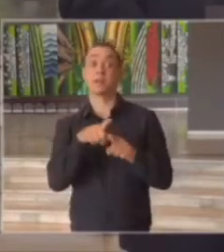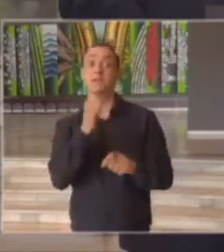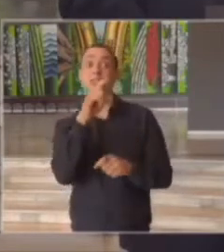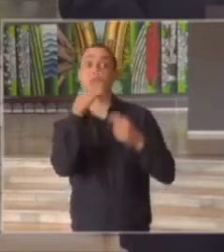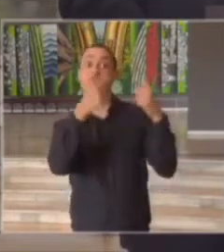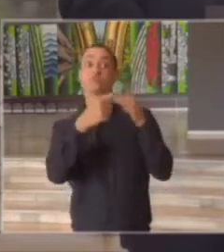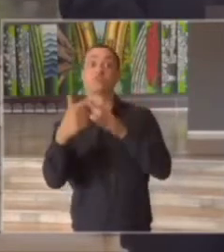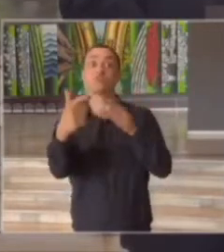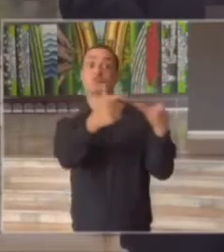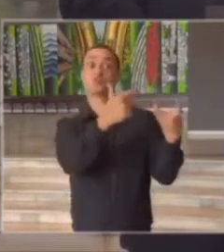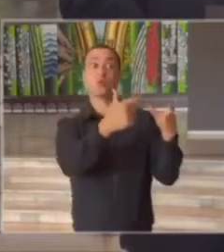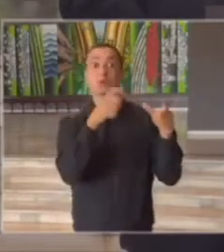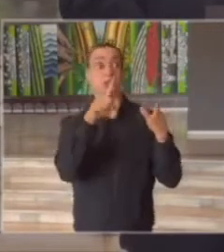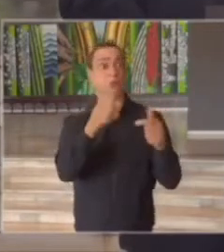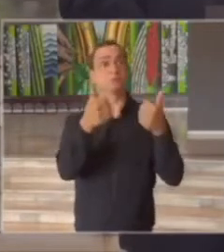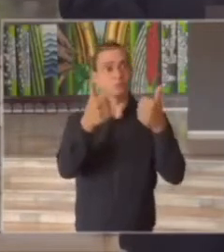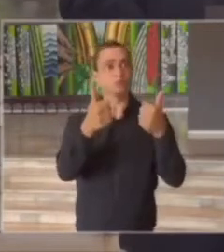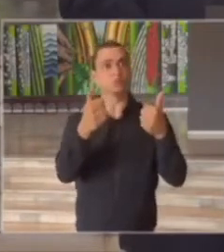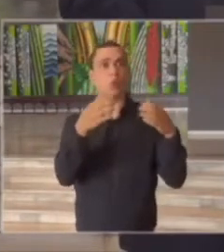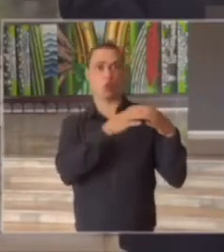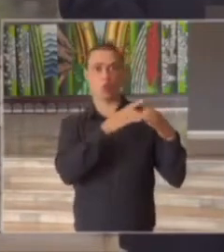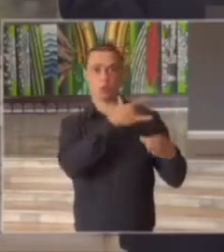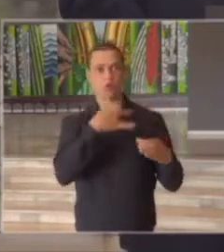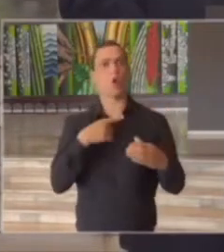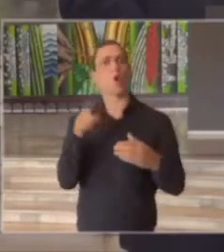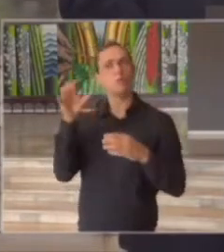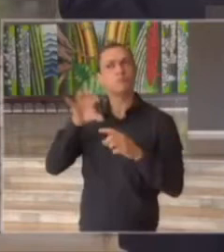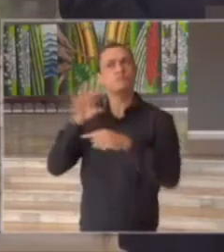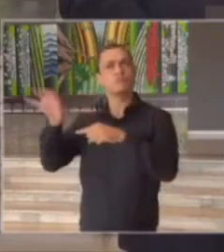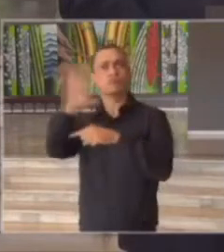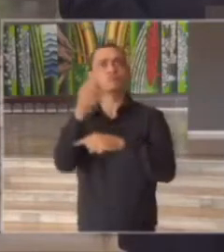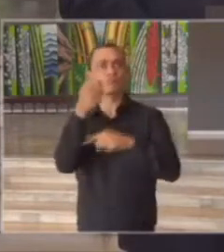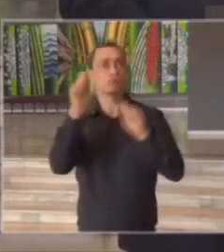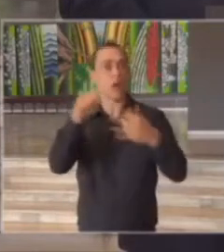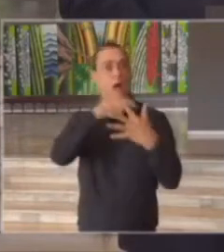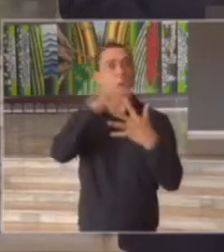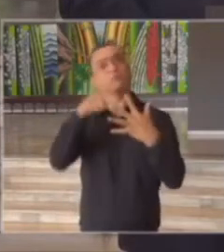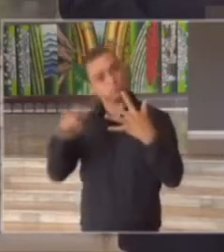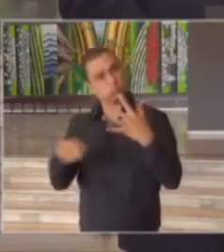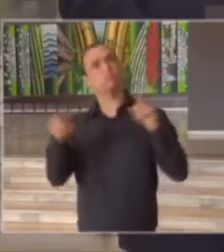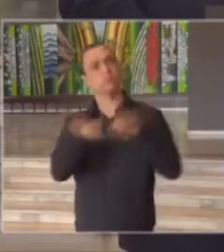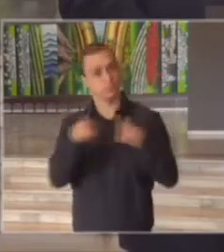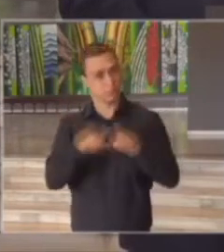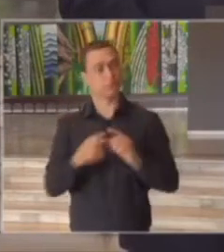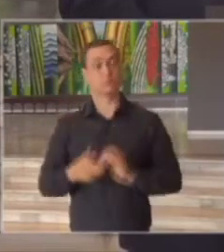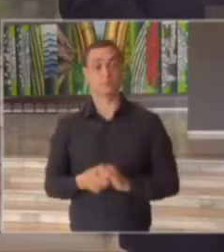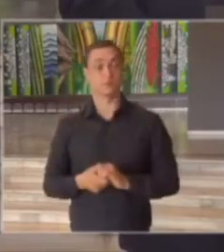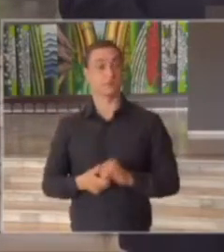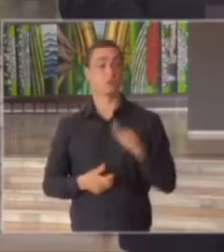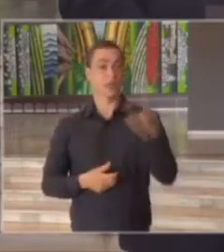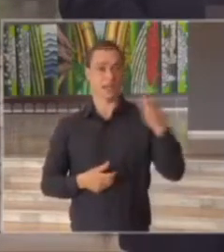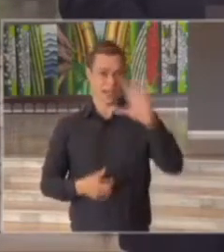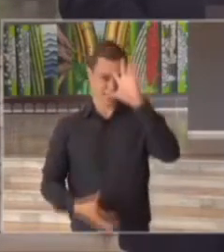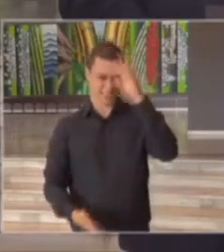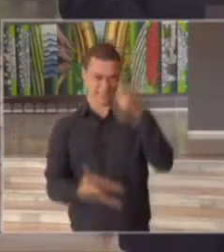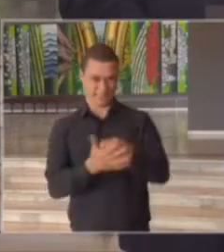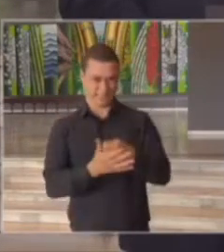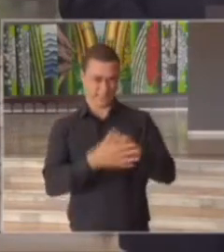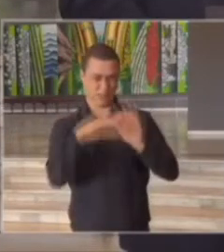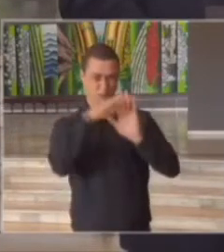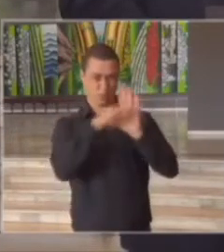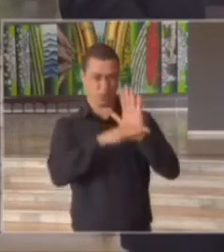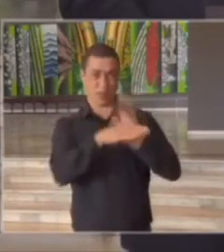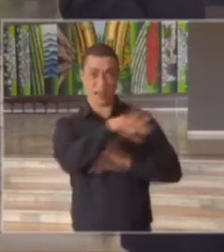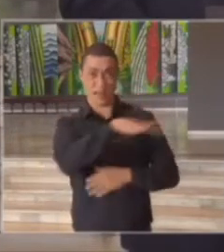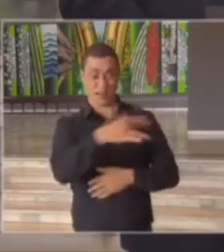nenhuma decisão do plano de saúde do governo do estado de São Paulo é tomada por impulso político por vontade